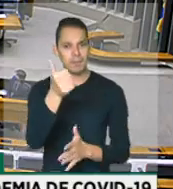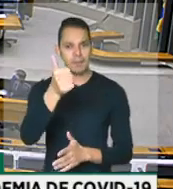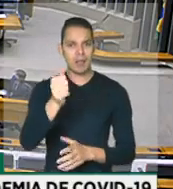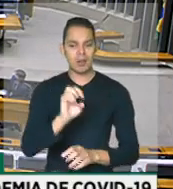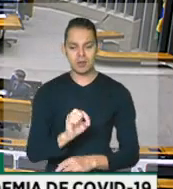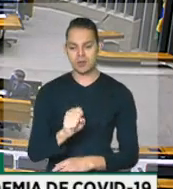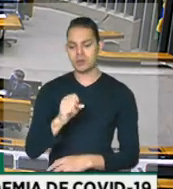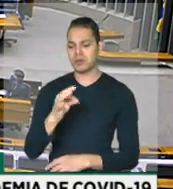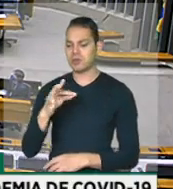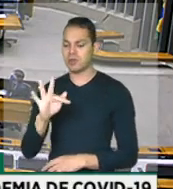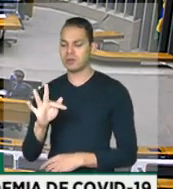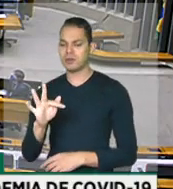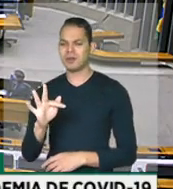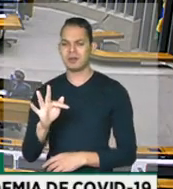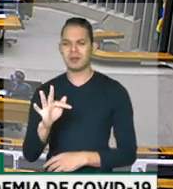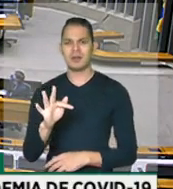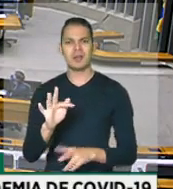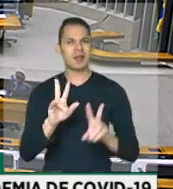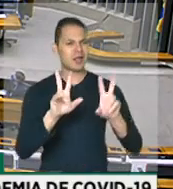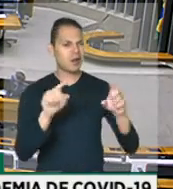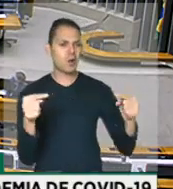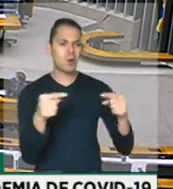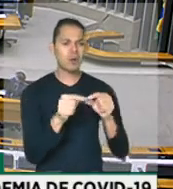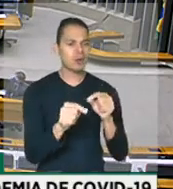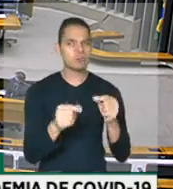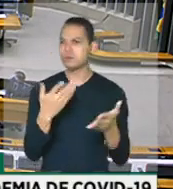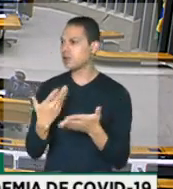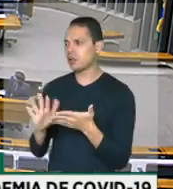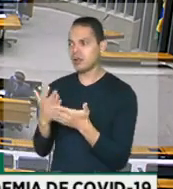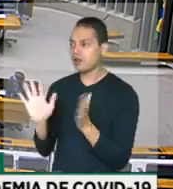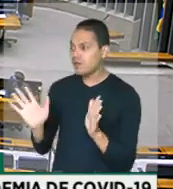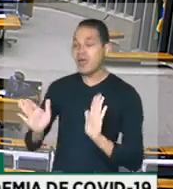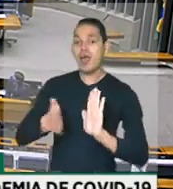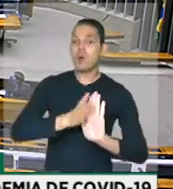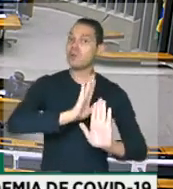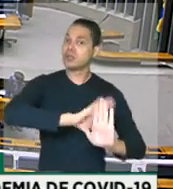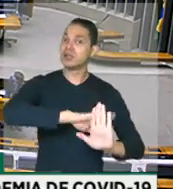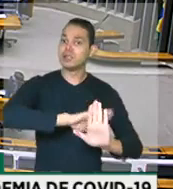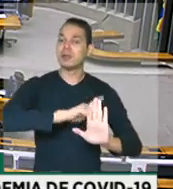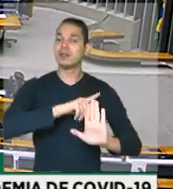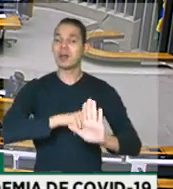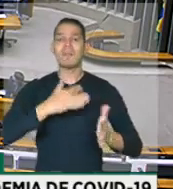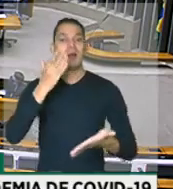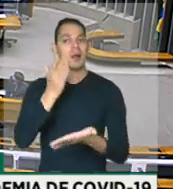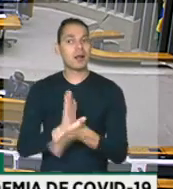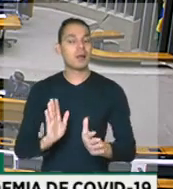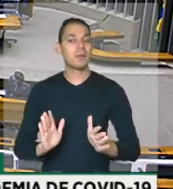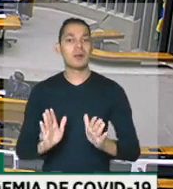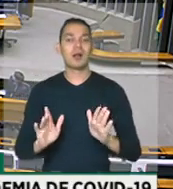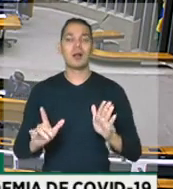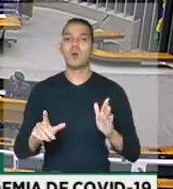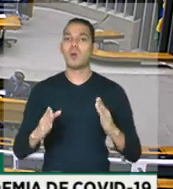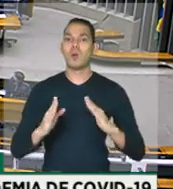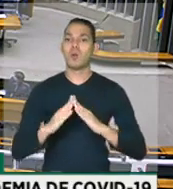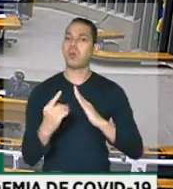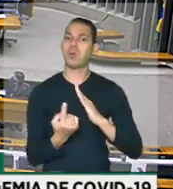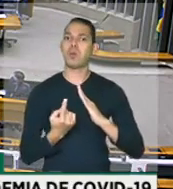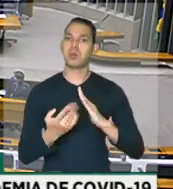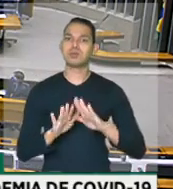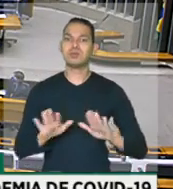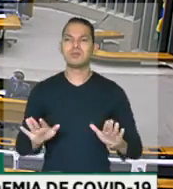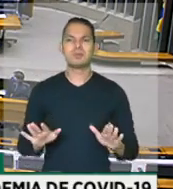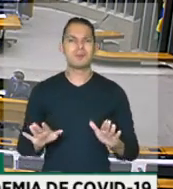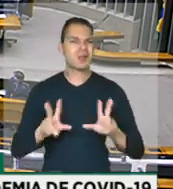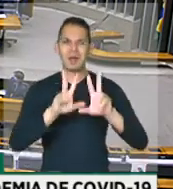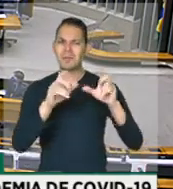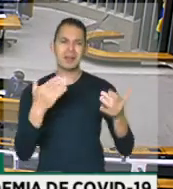Supremo já definiu... Não nada com a matéria. Não tem nada a ver com a matéria. É uma chantagem para acabar com o relaxamento social. falar aqui. Não